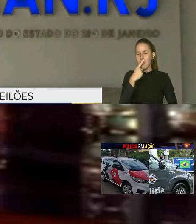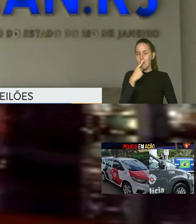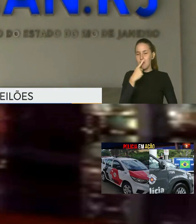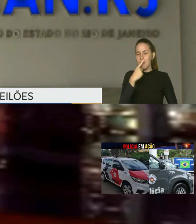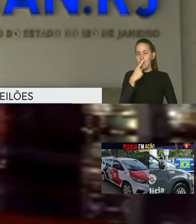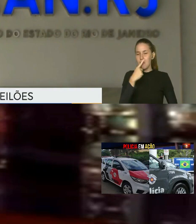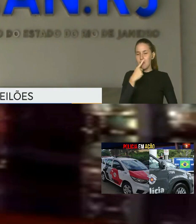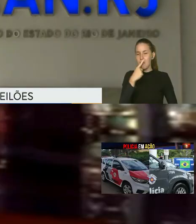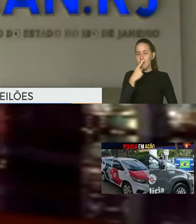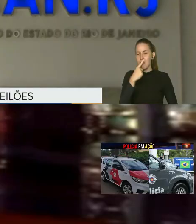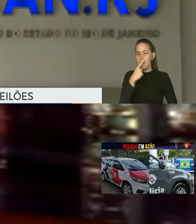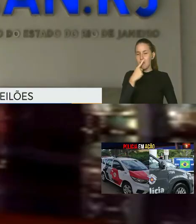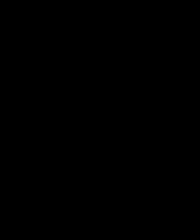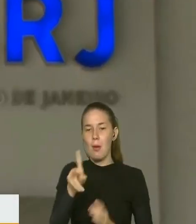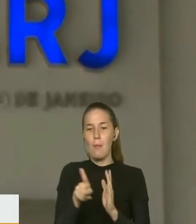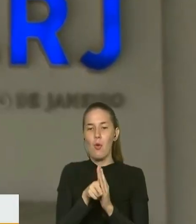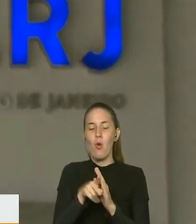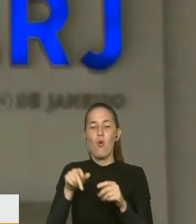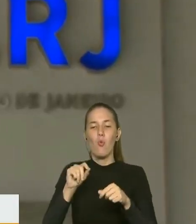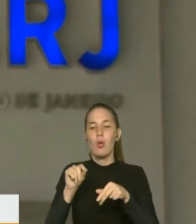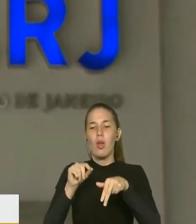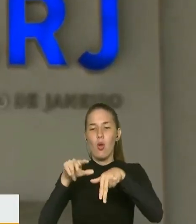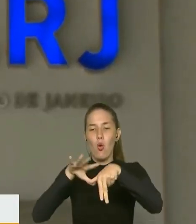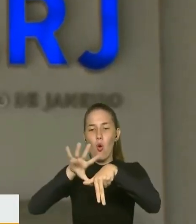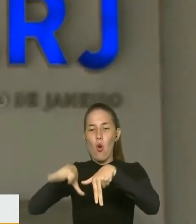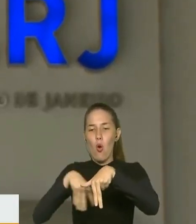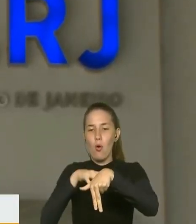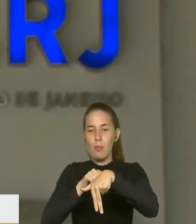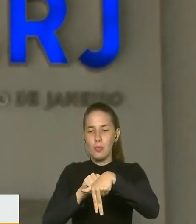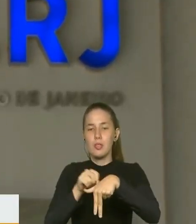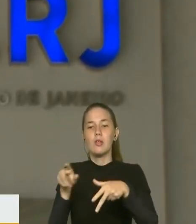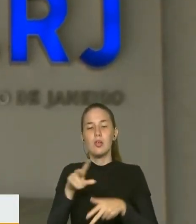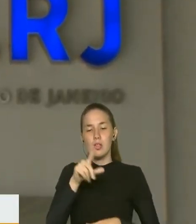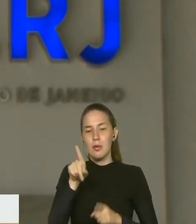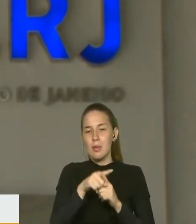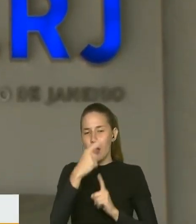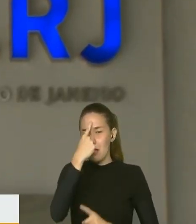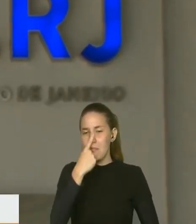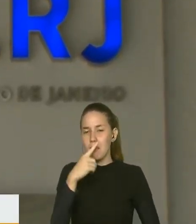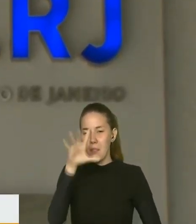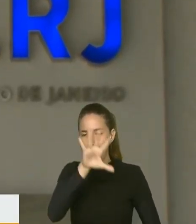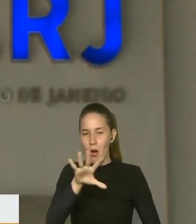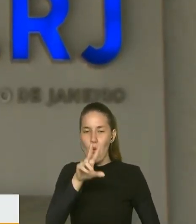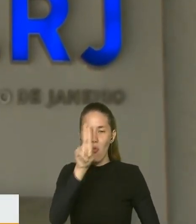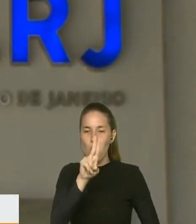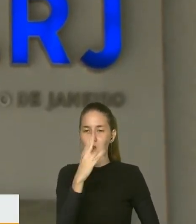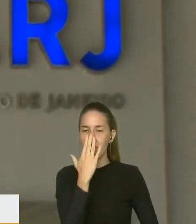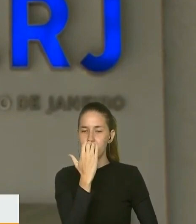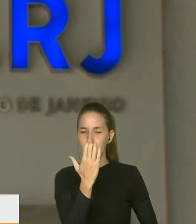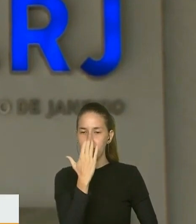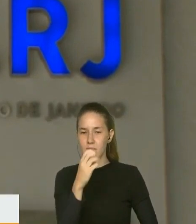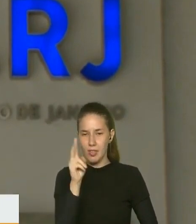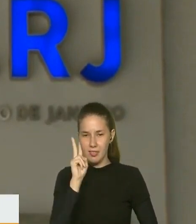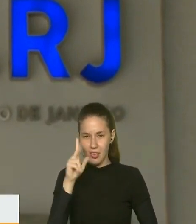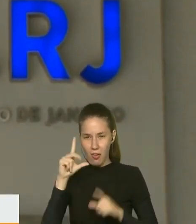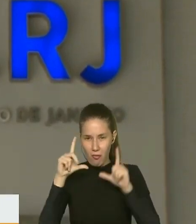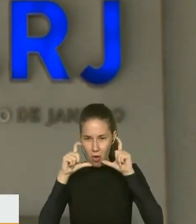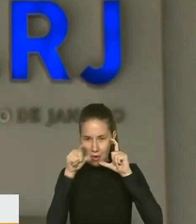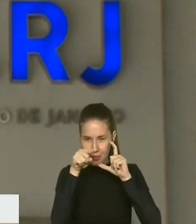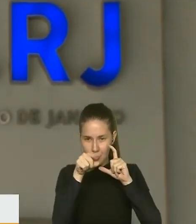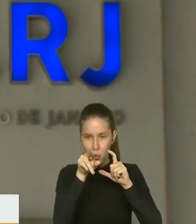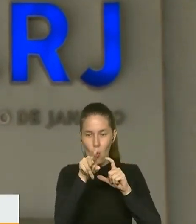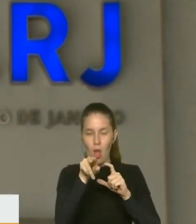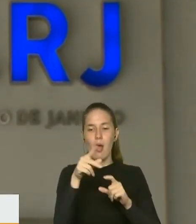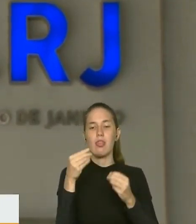esta situação E para evitar golpes, o departamento dá algumas dicas Verificar no site do Detran